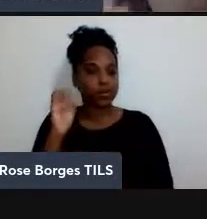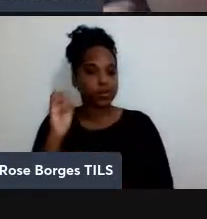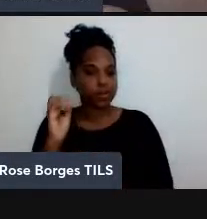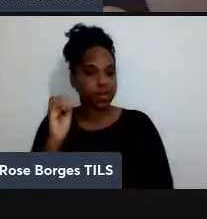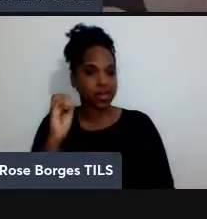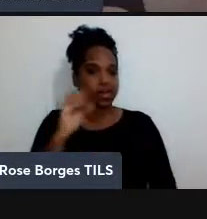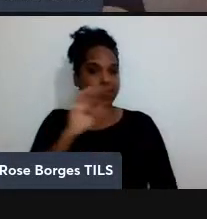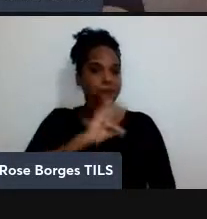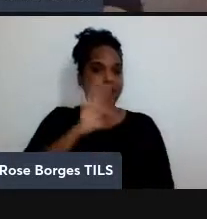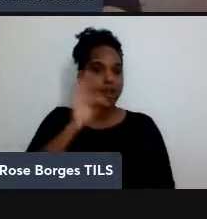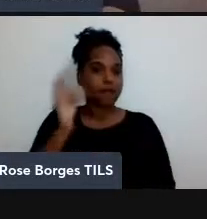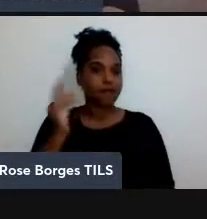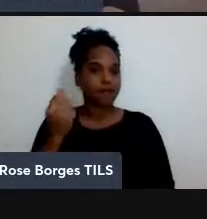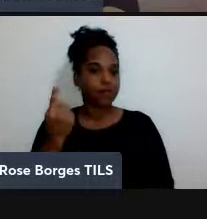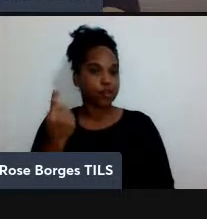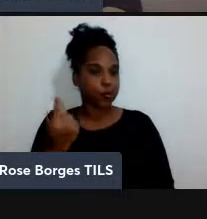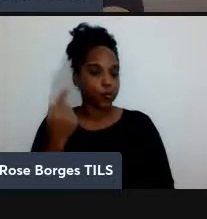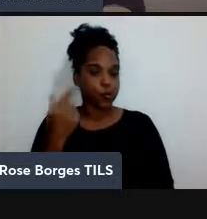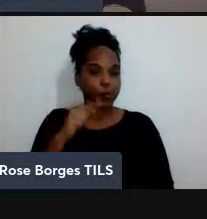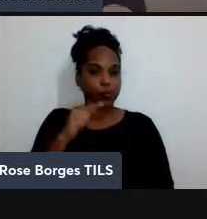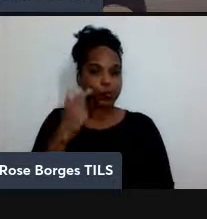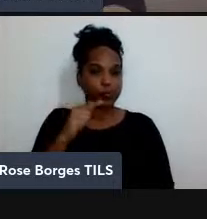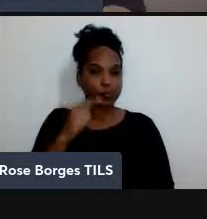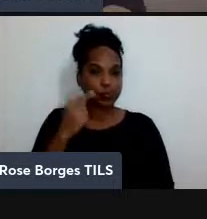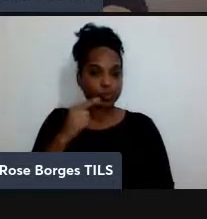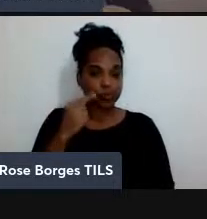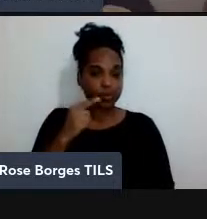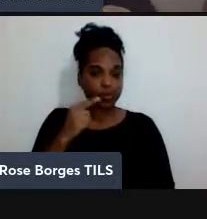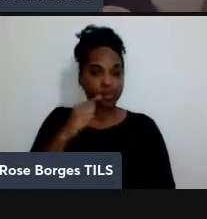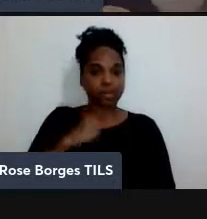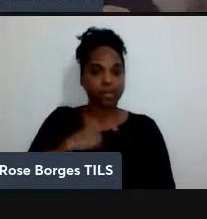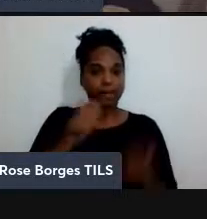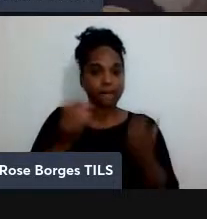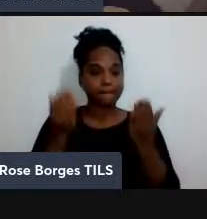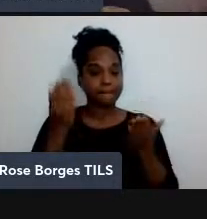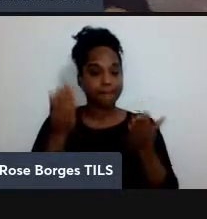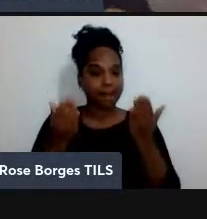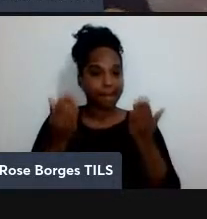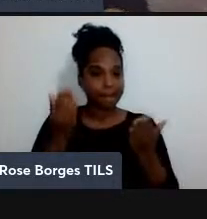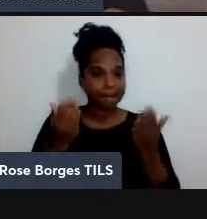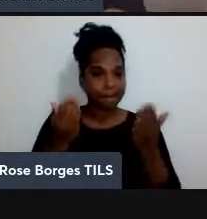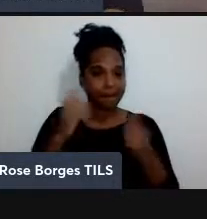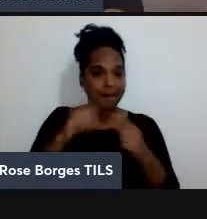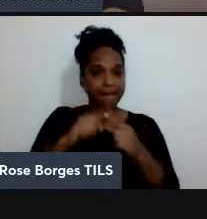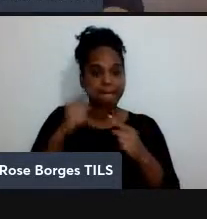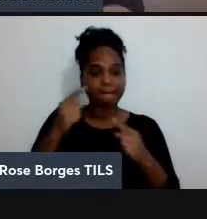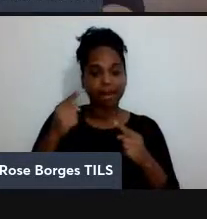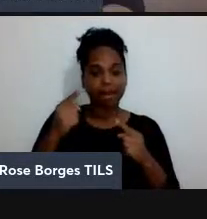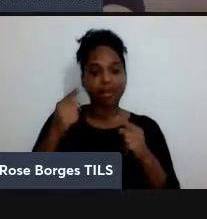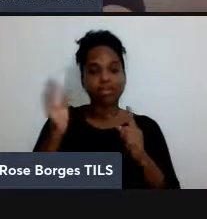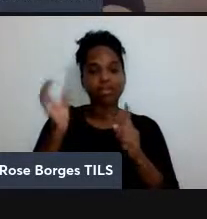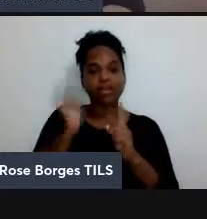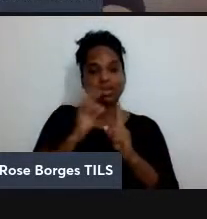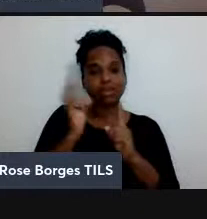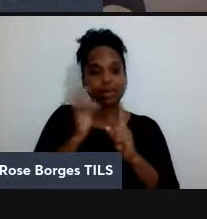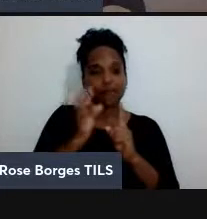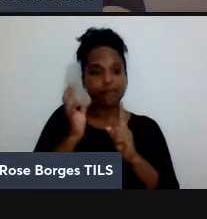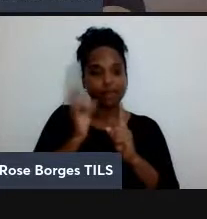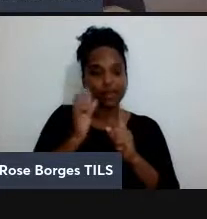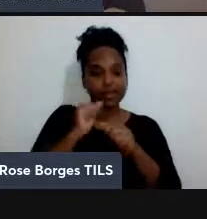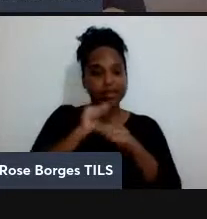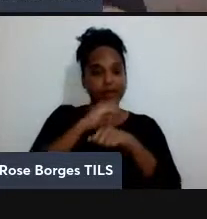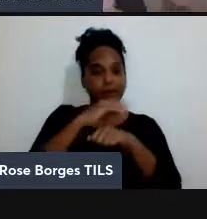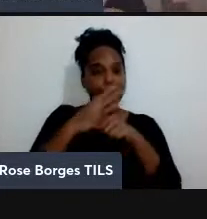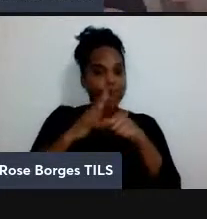coloquei acesso a um ou ao outro mas usando o fenômeno da interferência quântica eu posso então ter